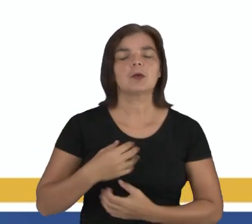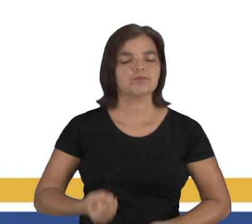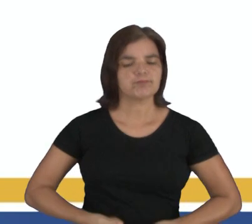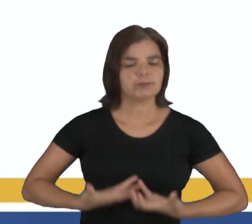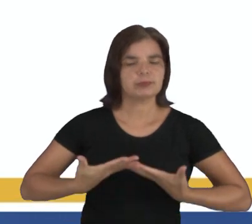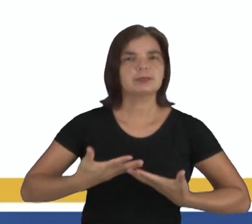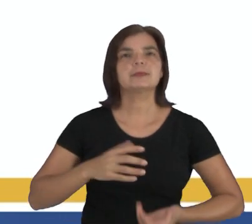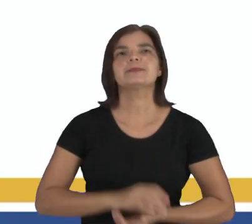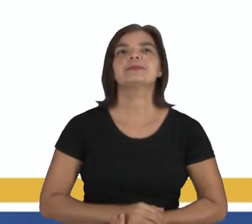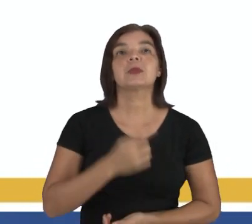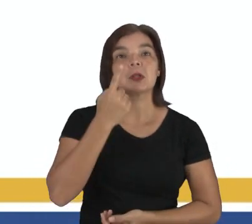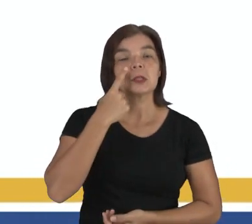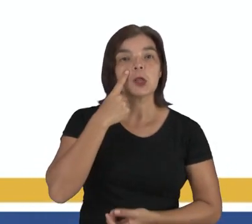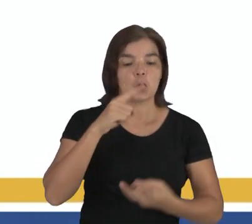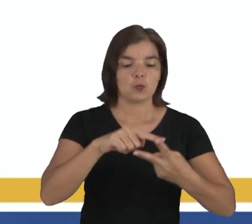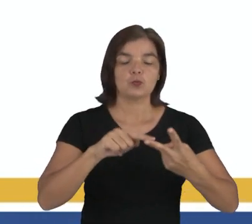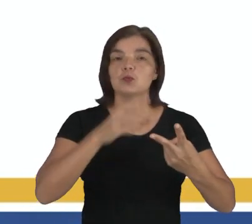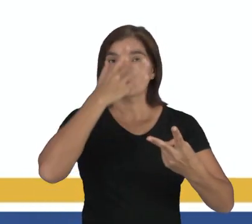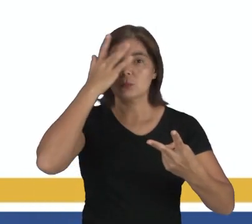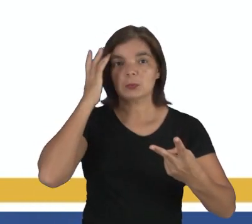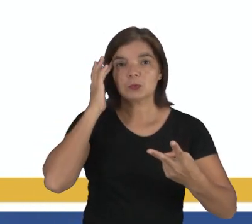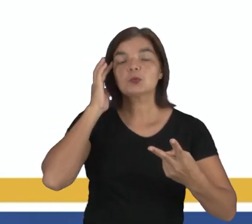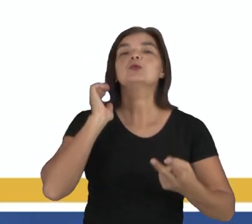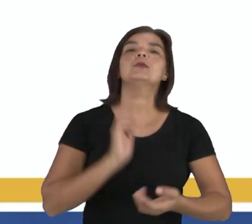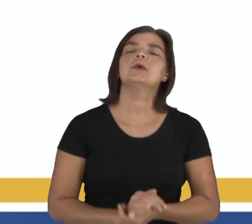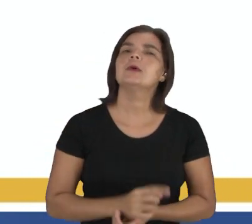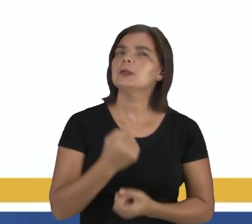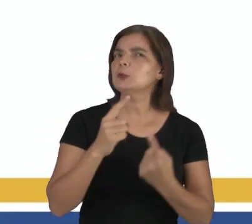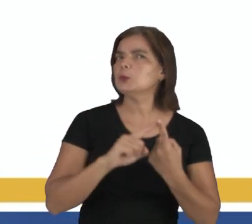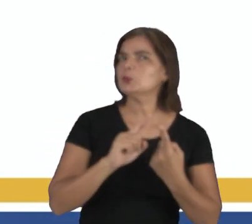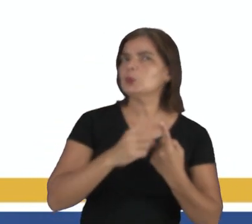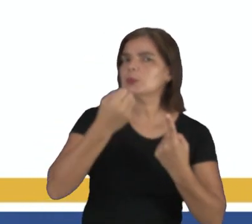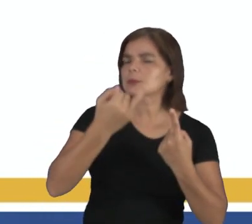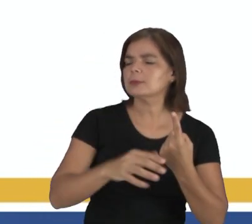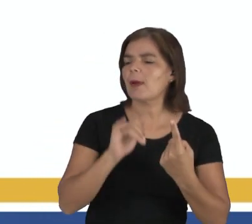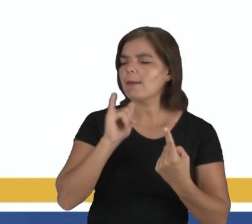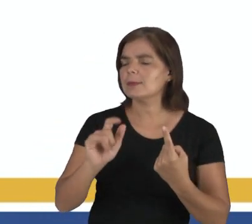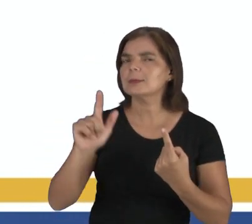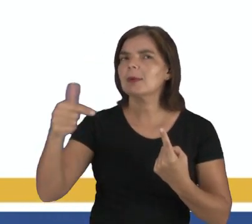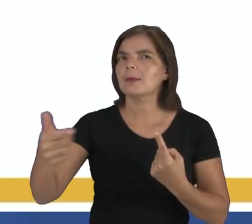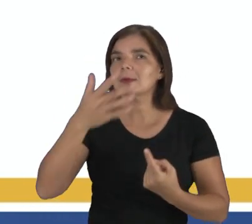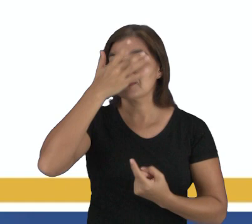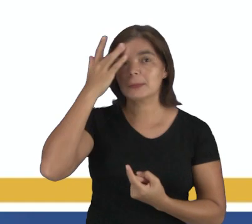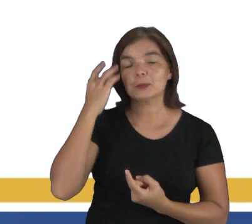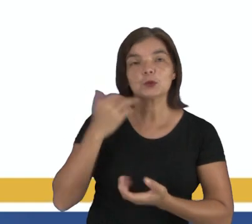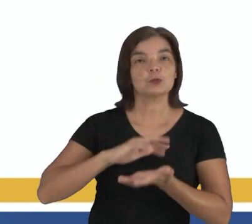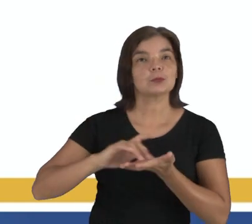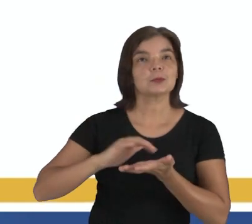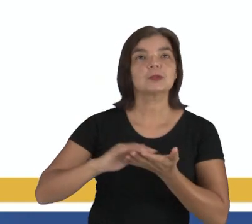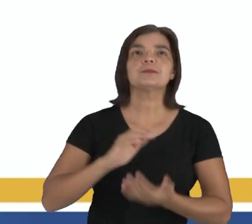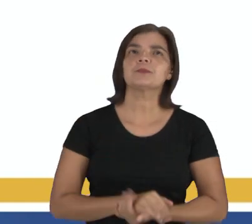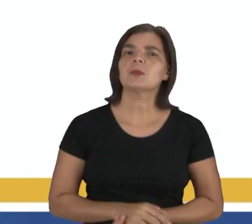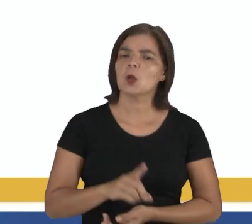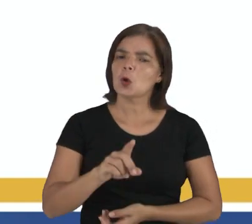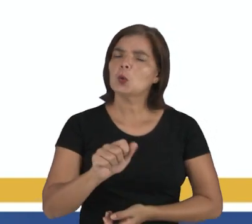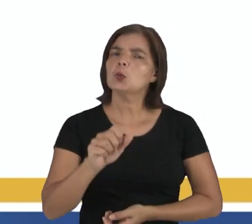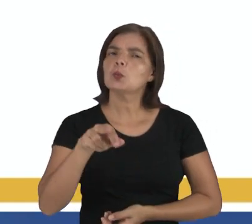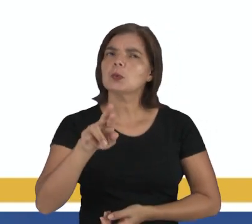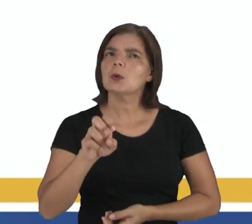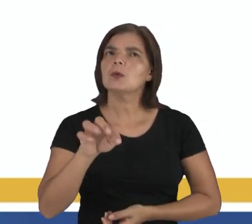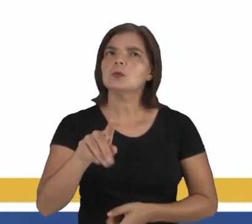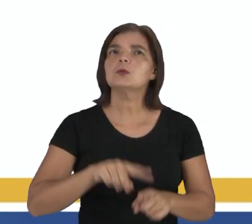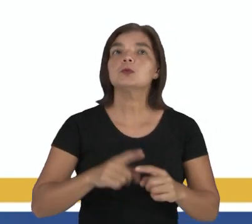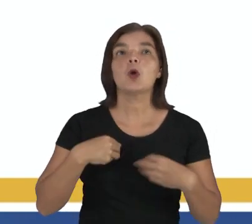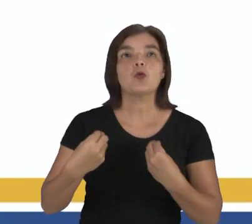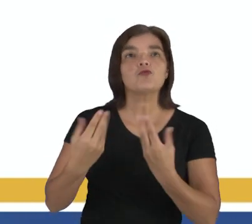Conspiração. Nós temos aí duas personagens. E uma fala para a outra, né? Para a secretária. Dona Ruth,